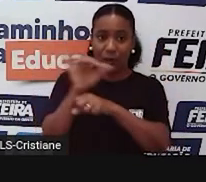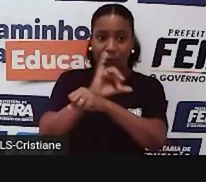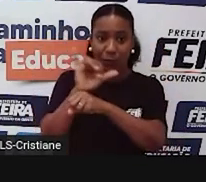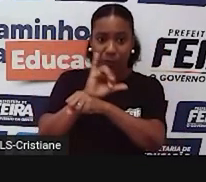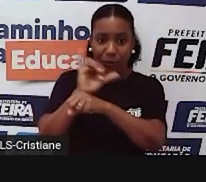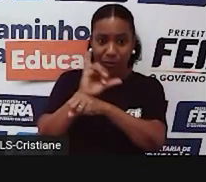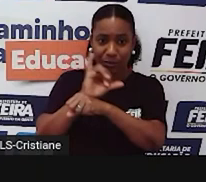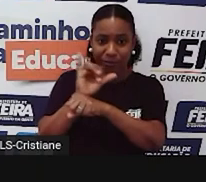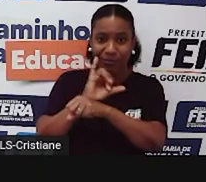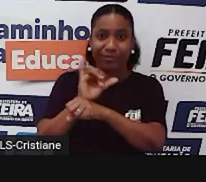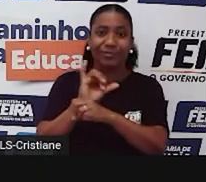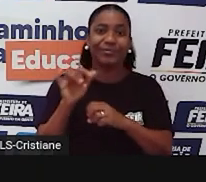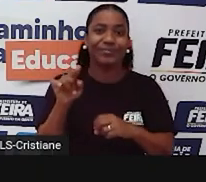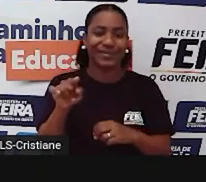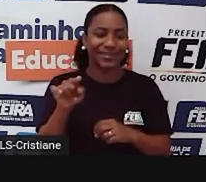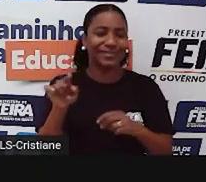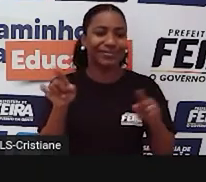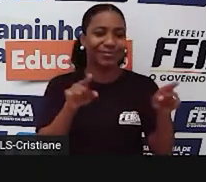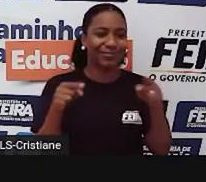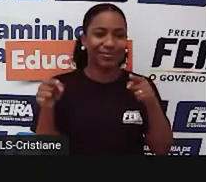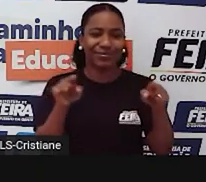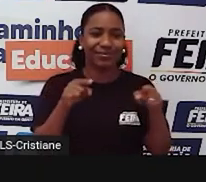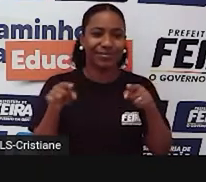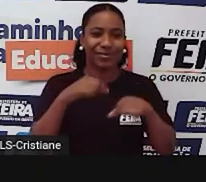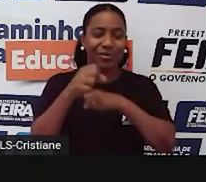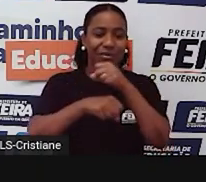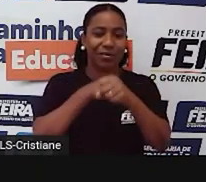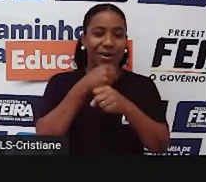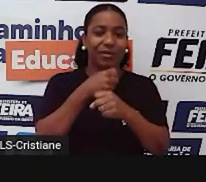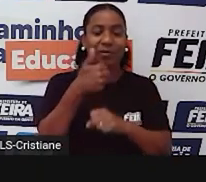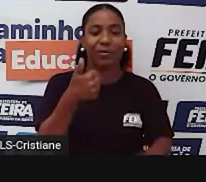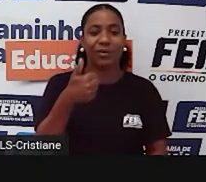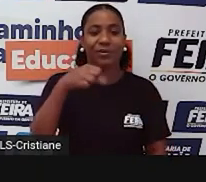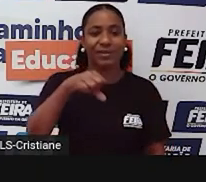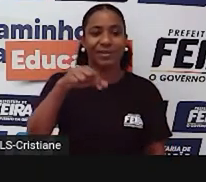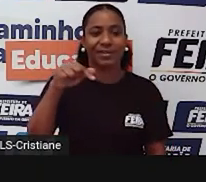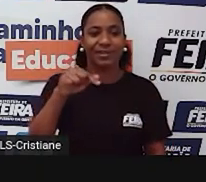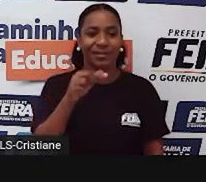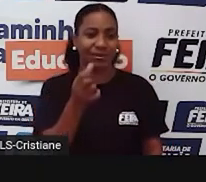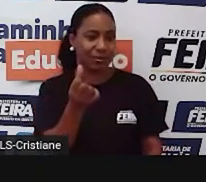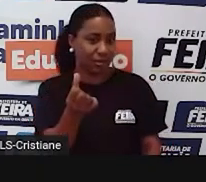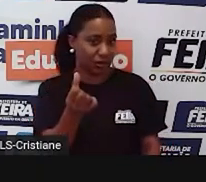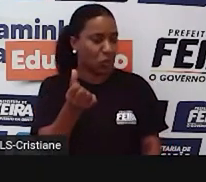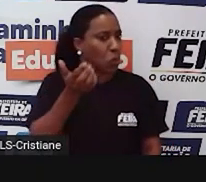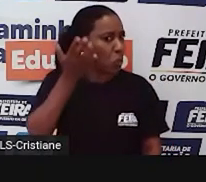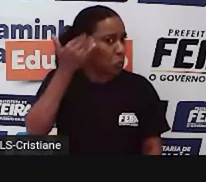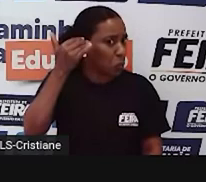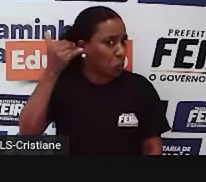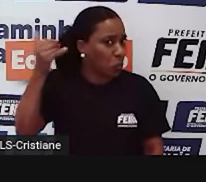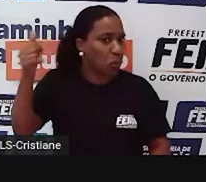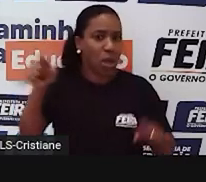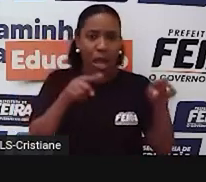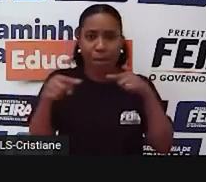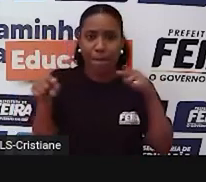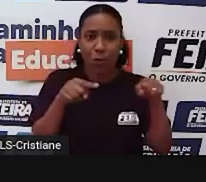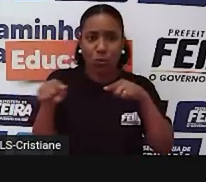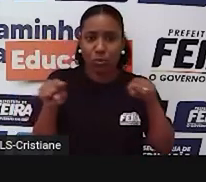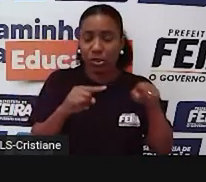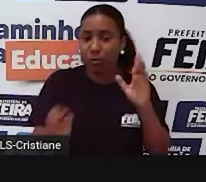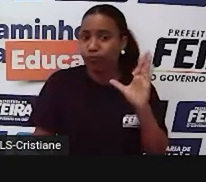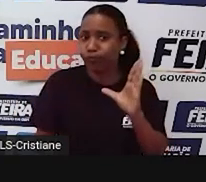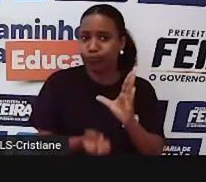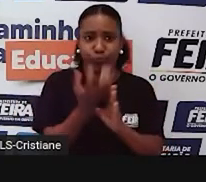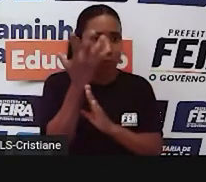Yellow Fever, ela foi lançada em 1976 e foi um dos grandes sucessos do cantor. A